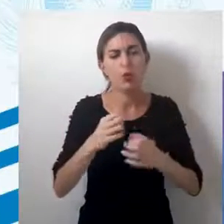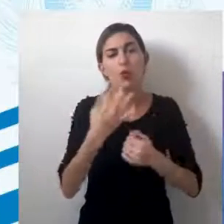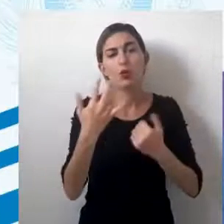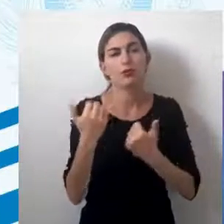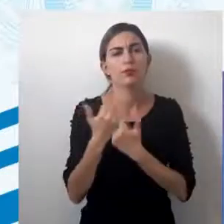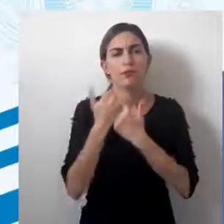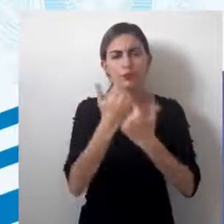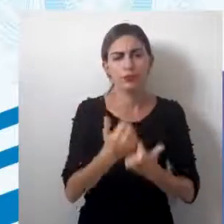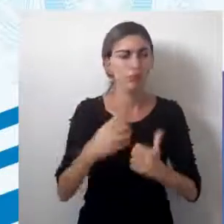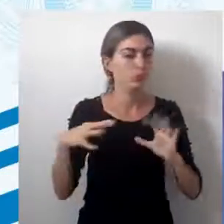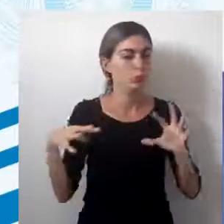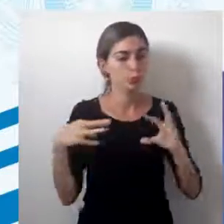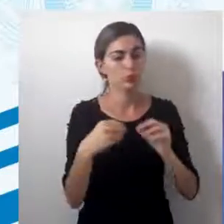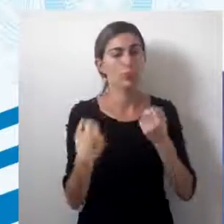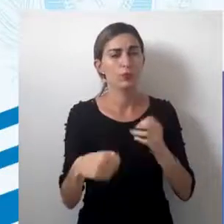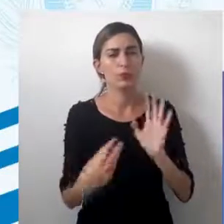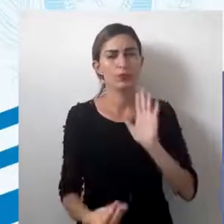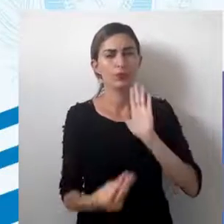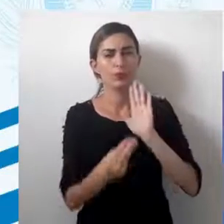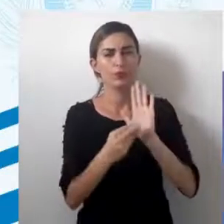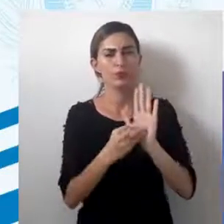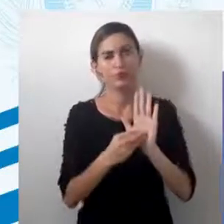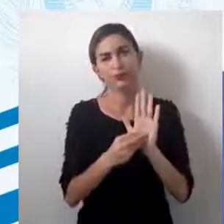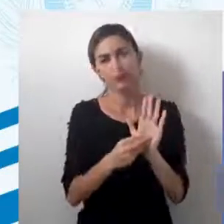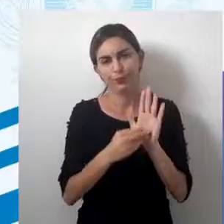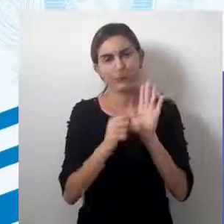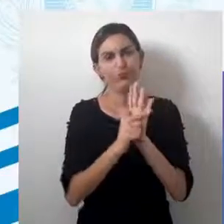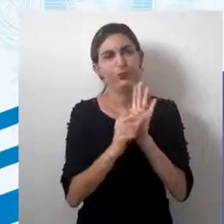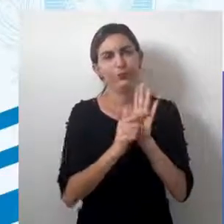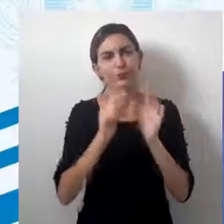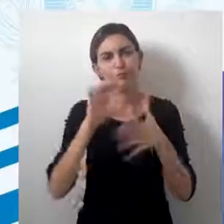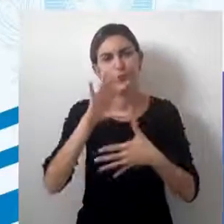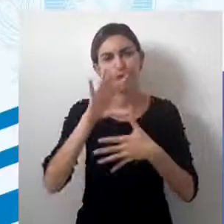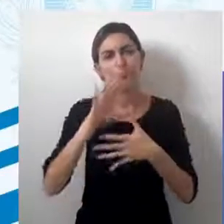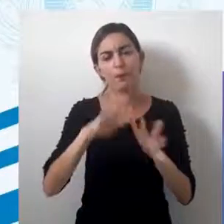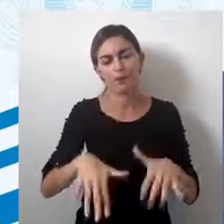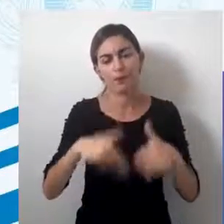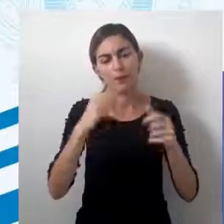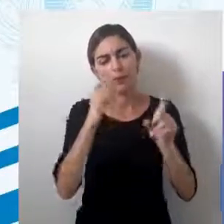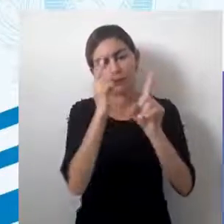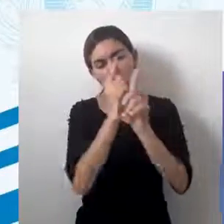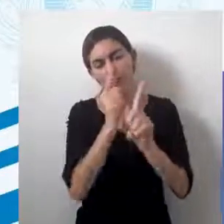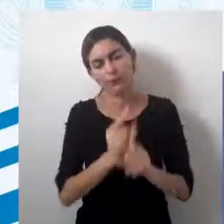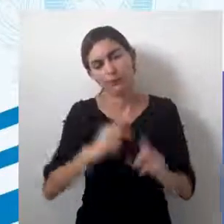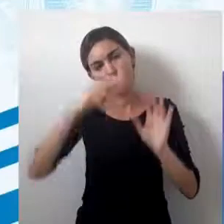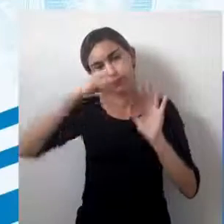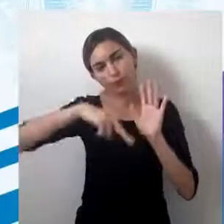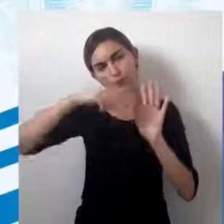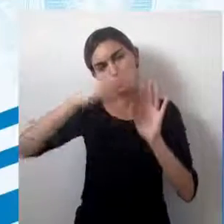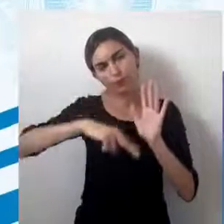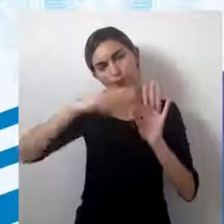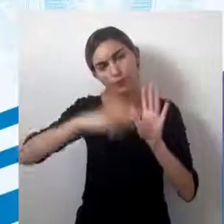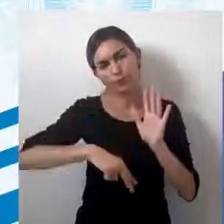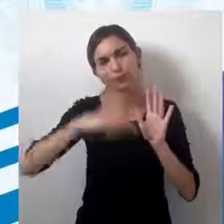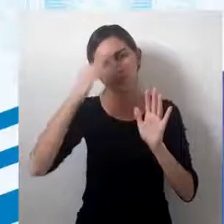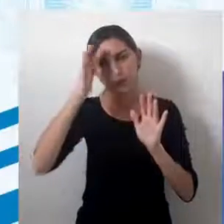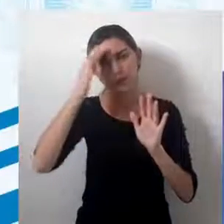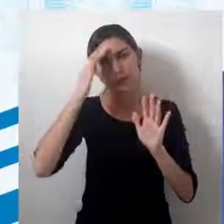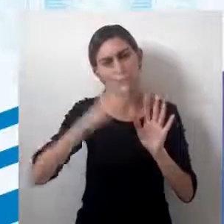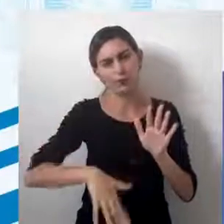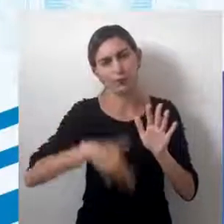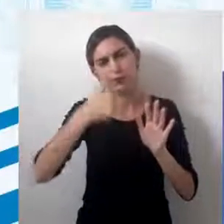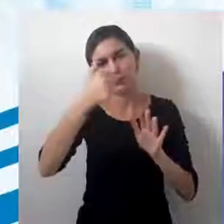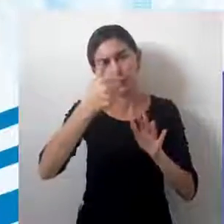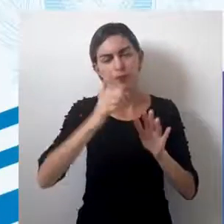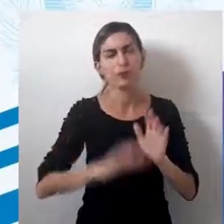todos esses elementos precisam estar presentes no mapa para uma melhor identificação, leitura e instrumentalização do